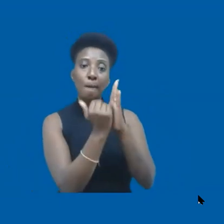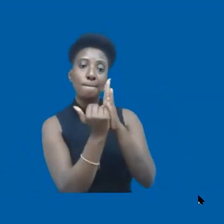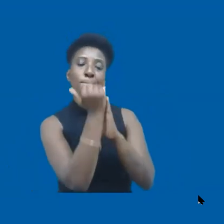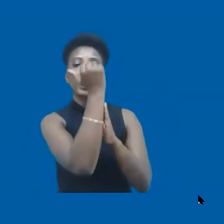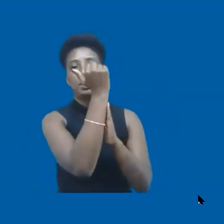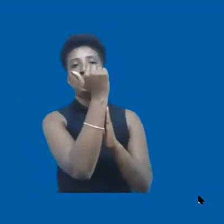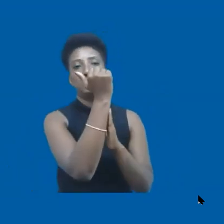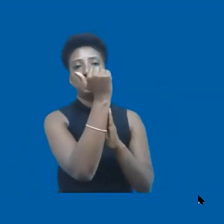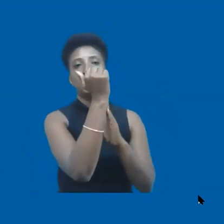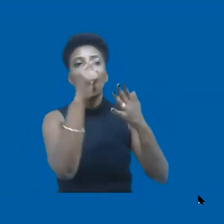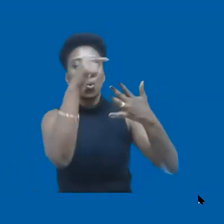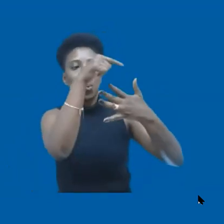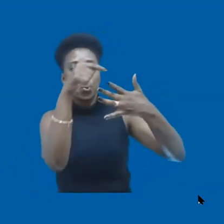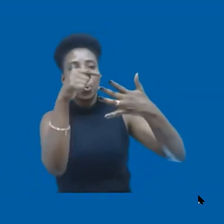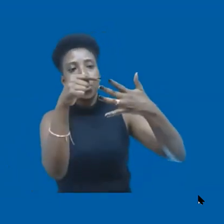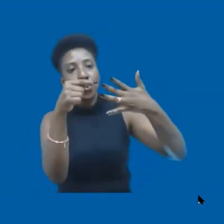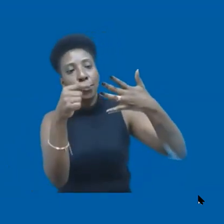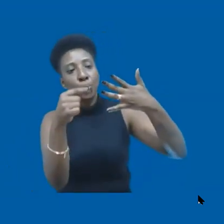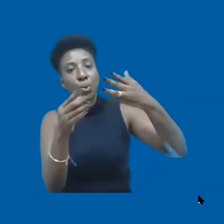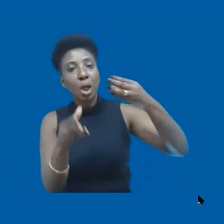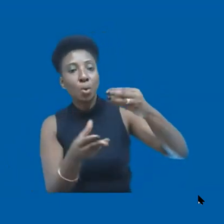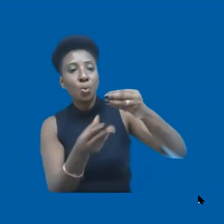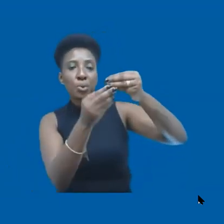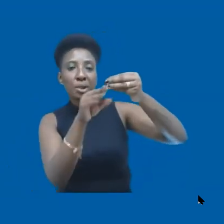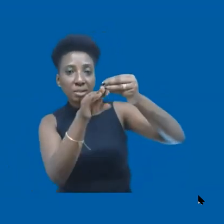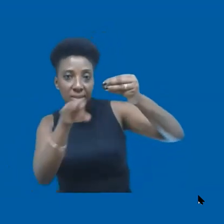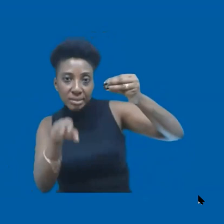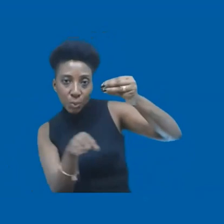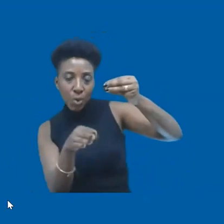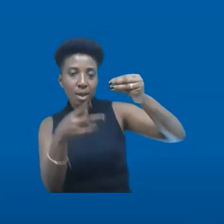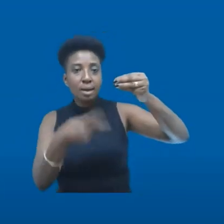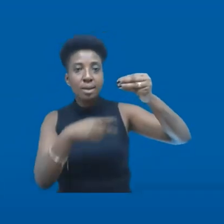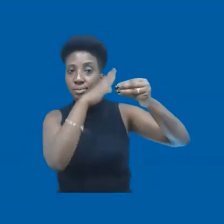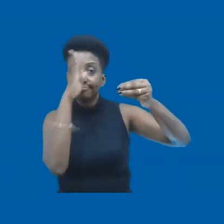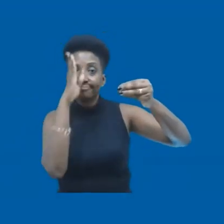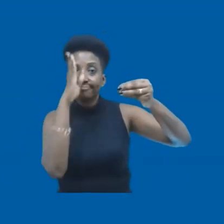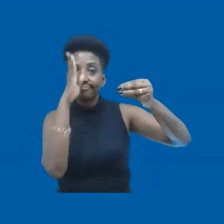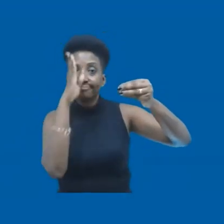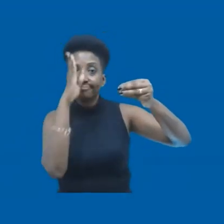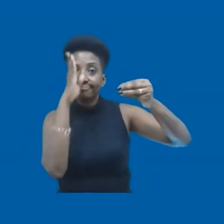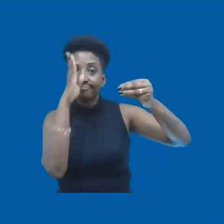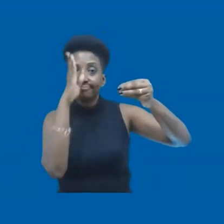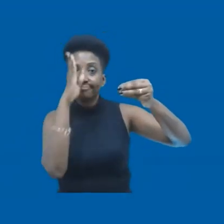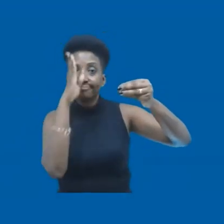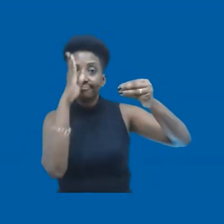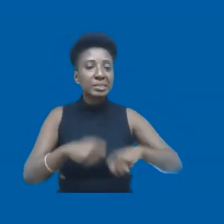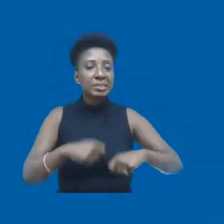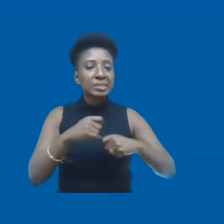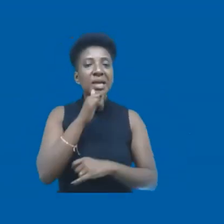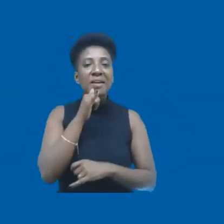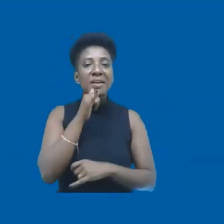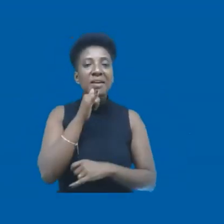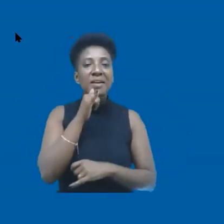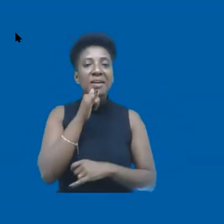desiguais do mundo. Então, vejam. E isso deveria ser falado todo santo dia, em todos os lugares. Na televisão, nos